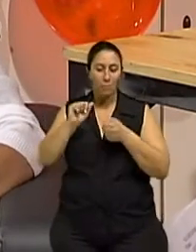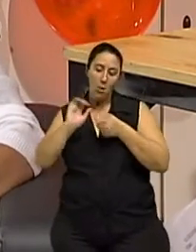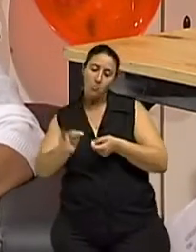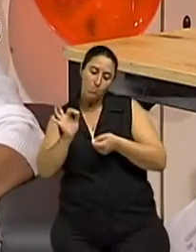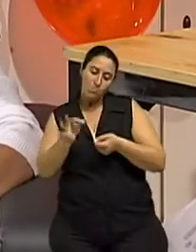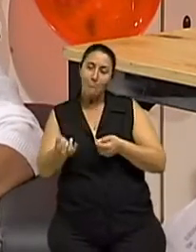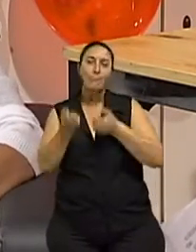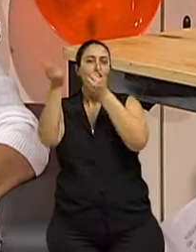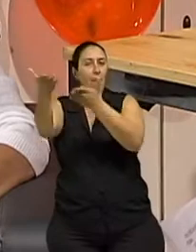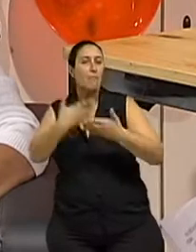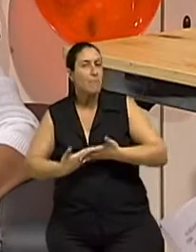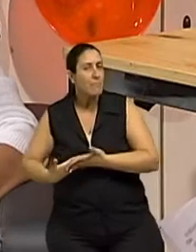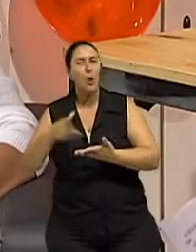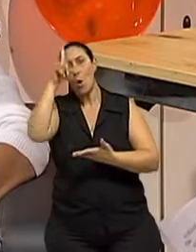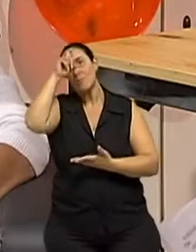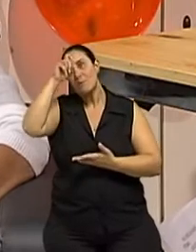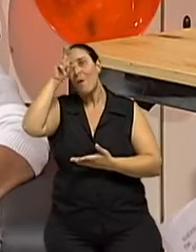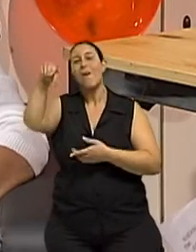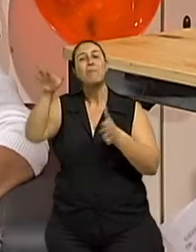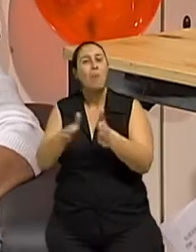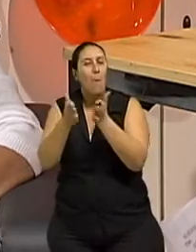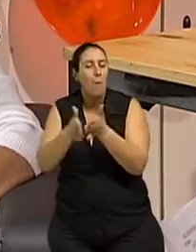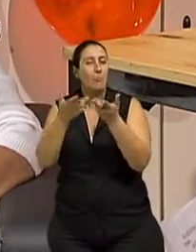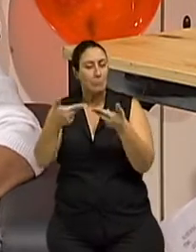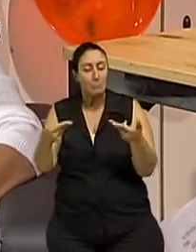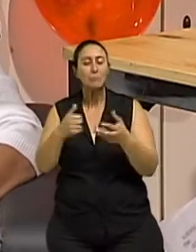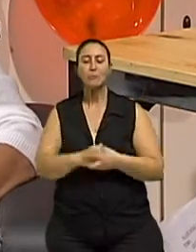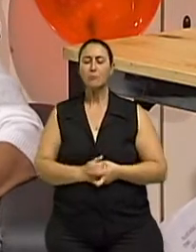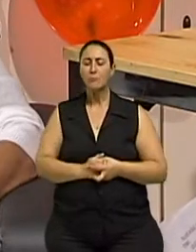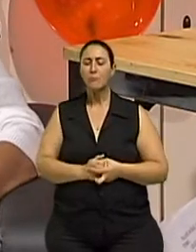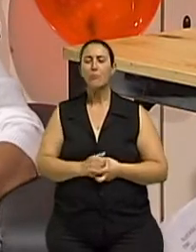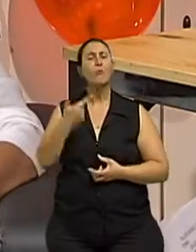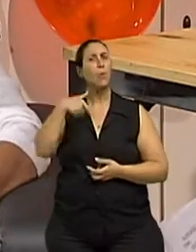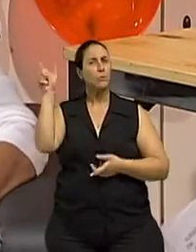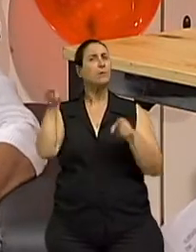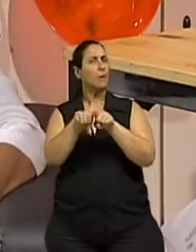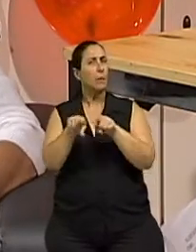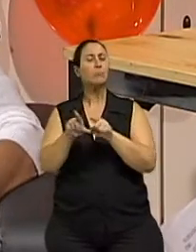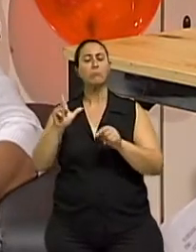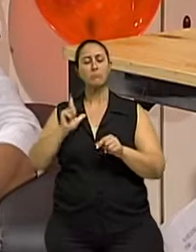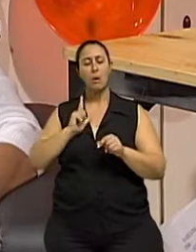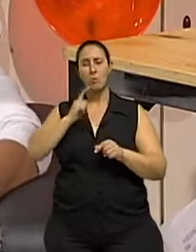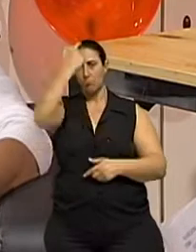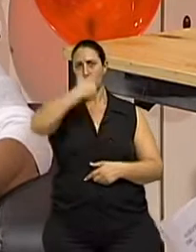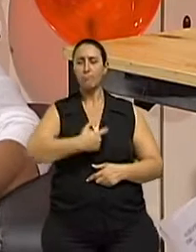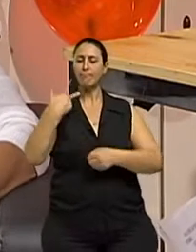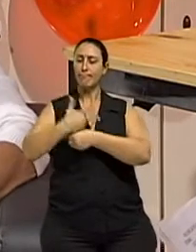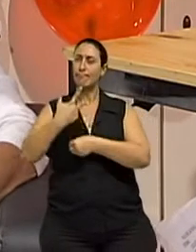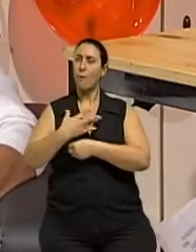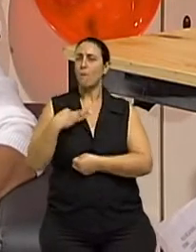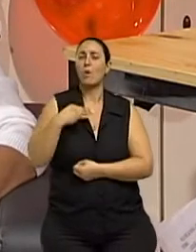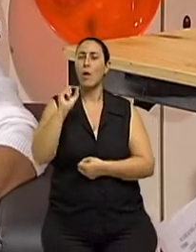Também, muitos estão envolvidos com o câncer, né? O combate ao câncer.